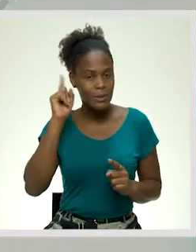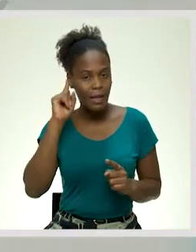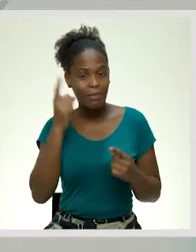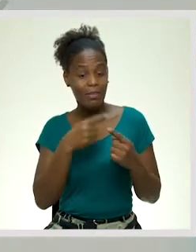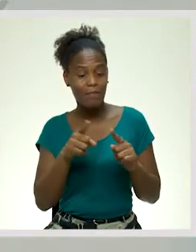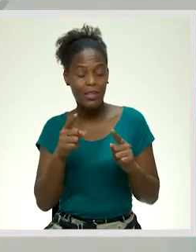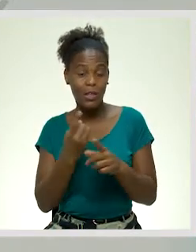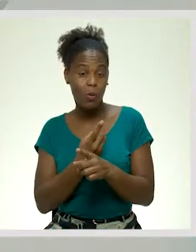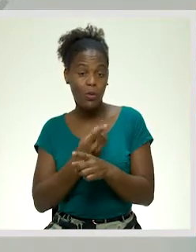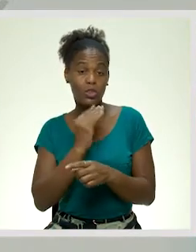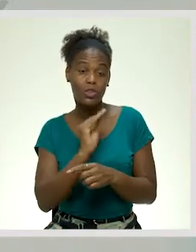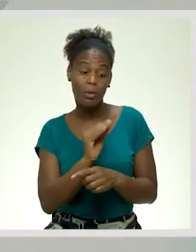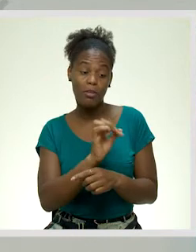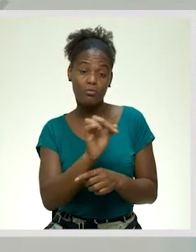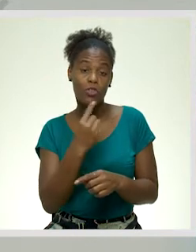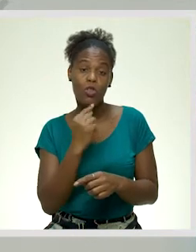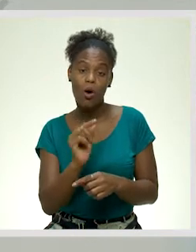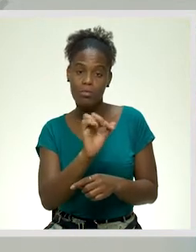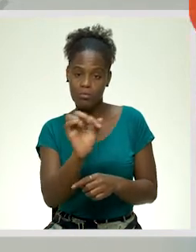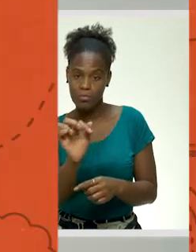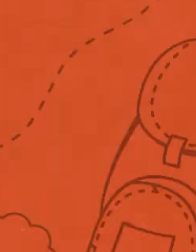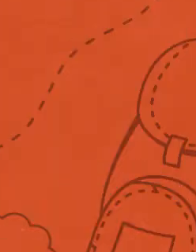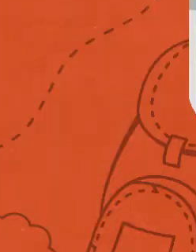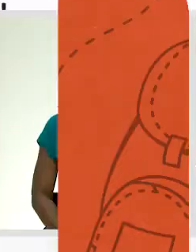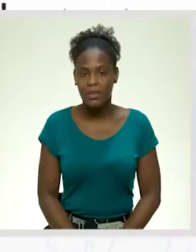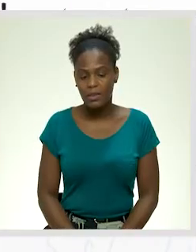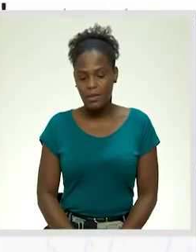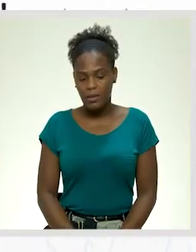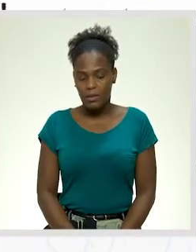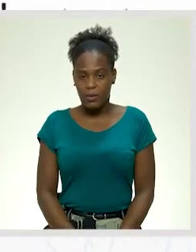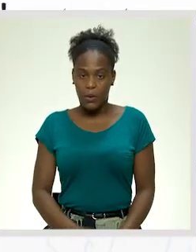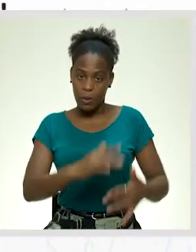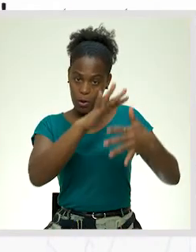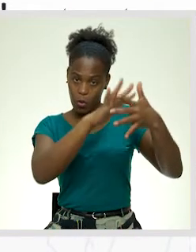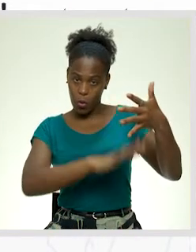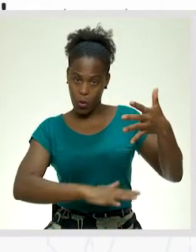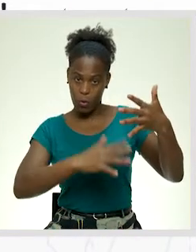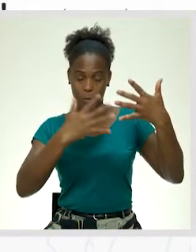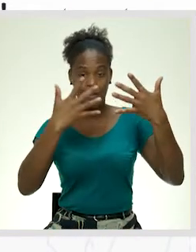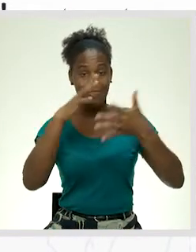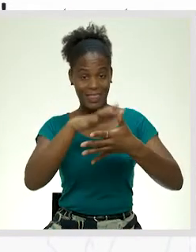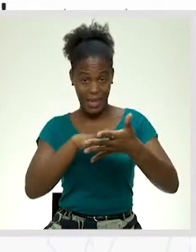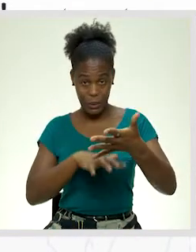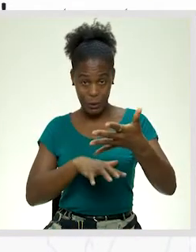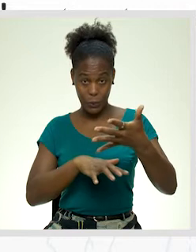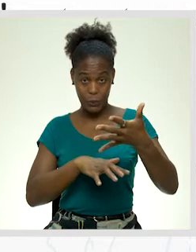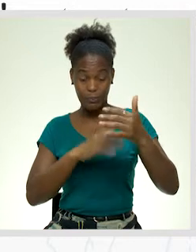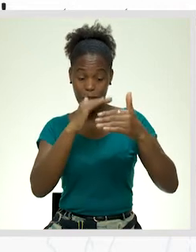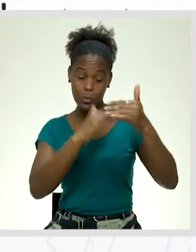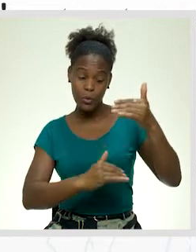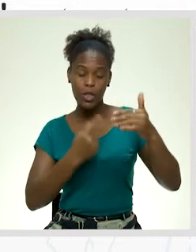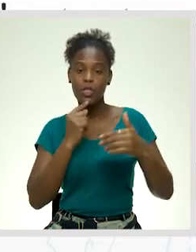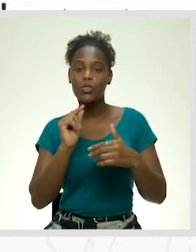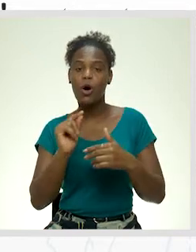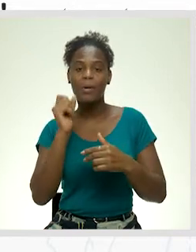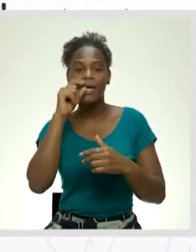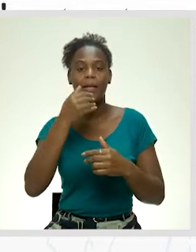chamá-las pelo nome. O corpo do texto. No corpo do texto está localizado o nome do